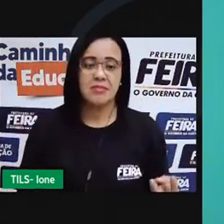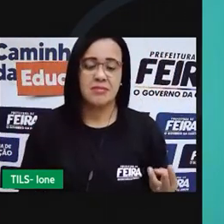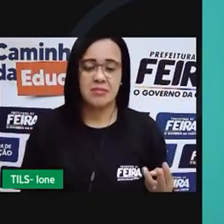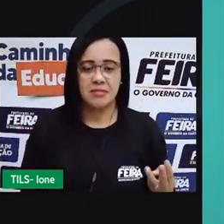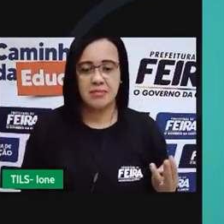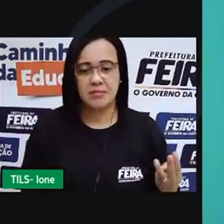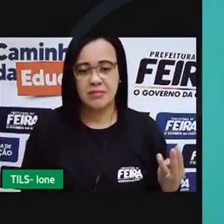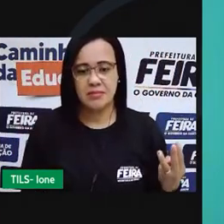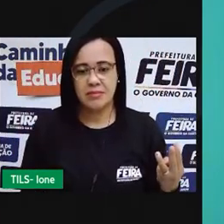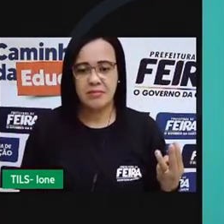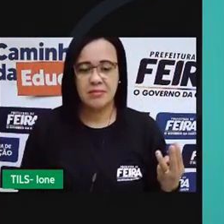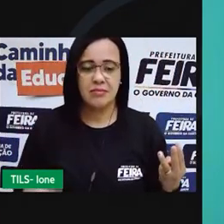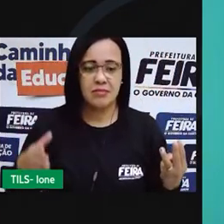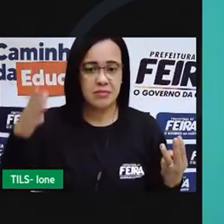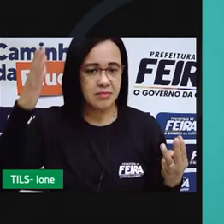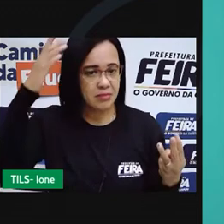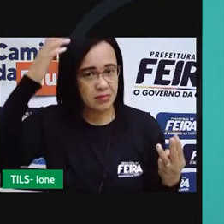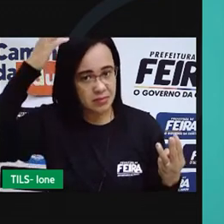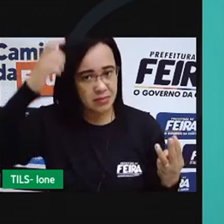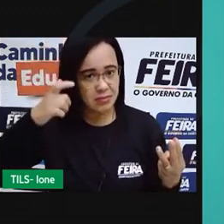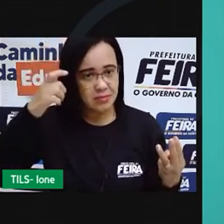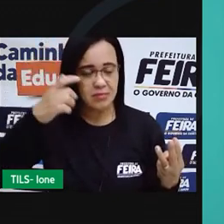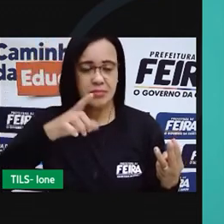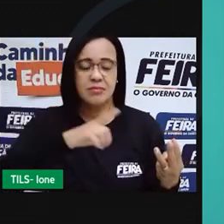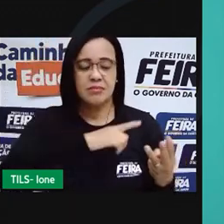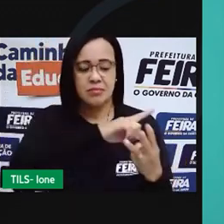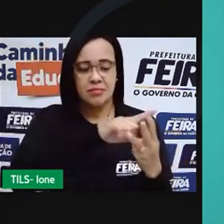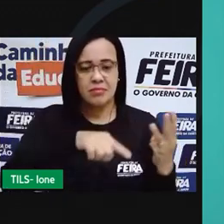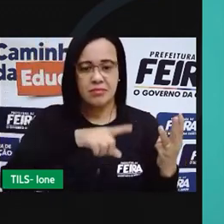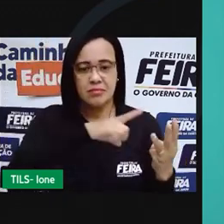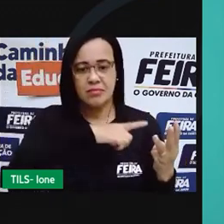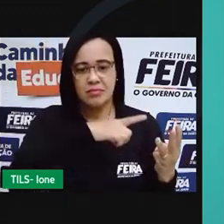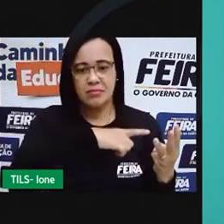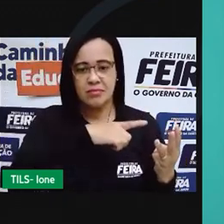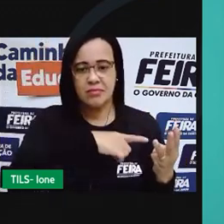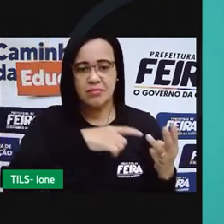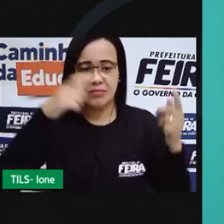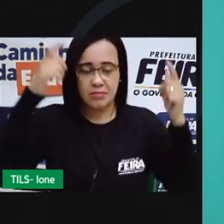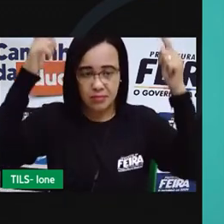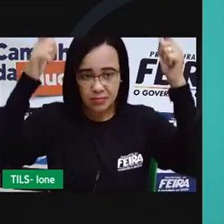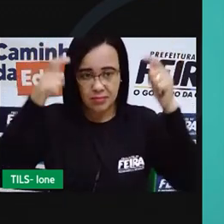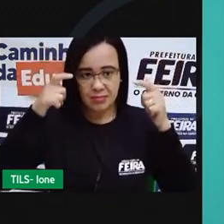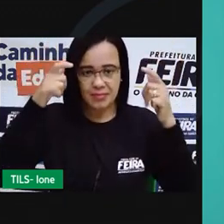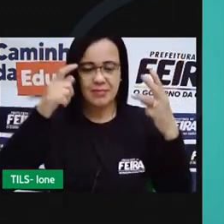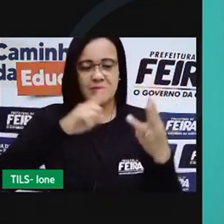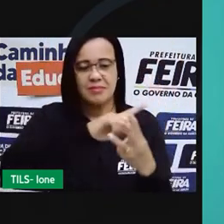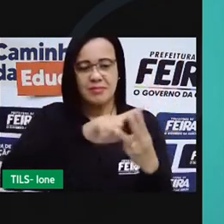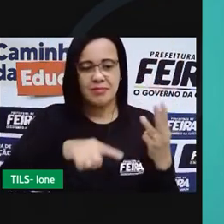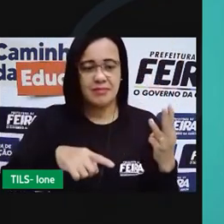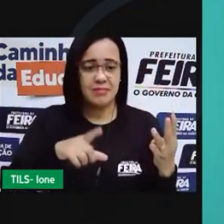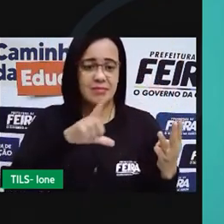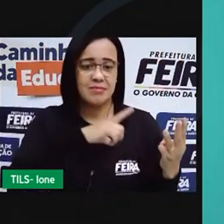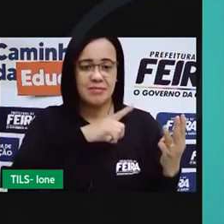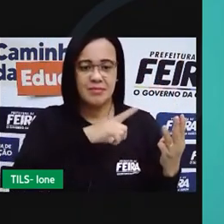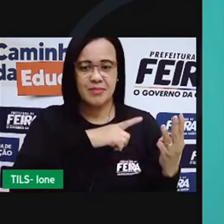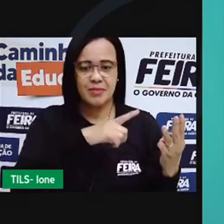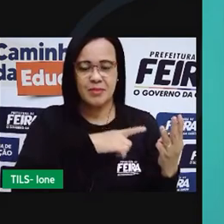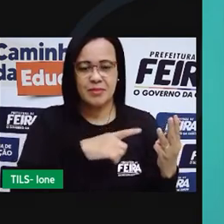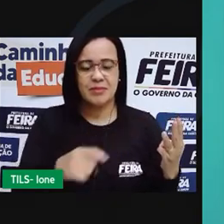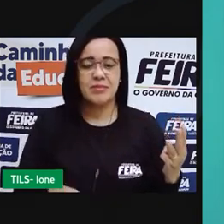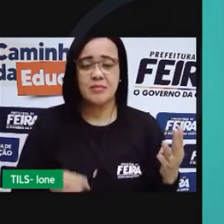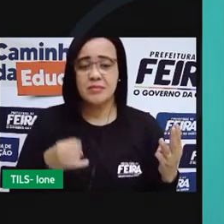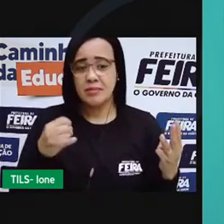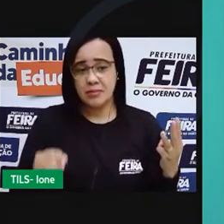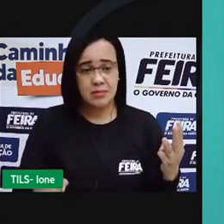o meu tem três tem três o meu o meu